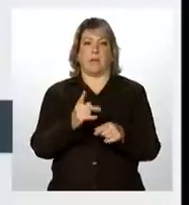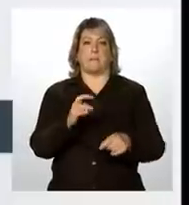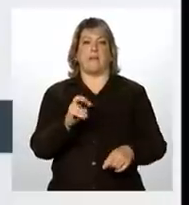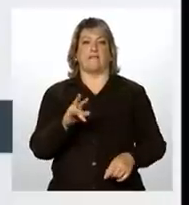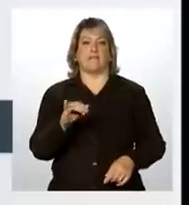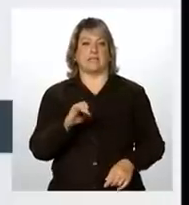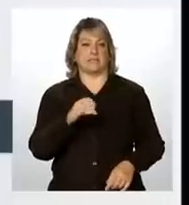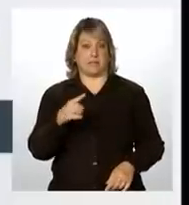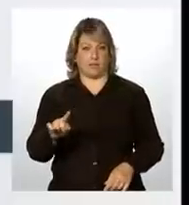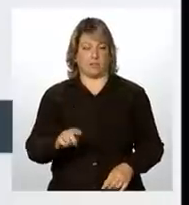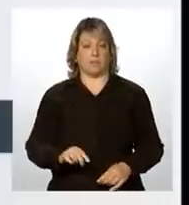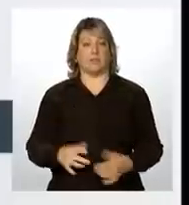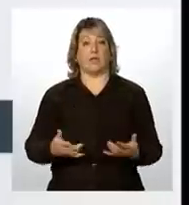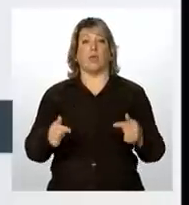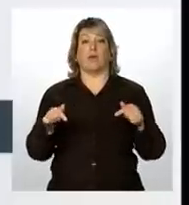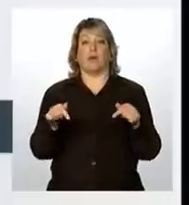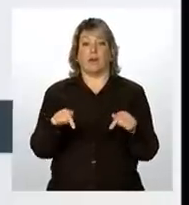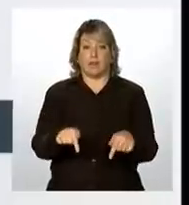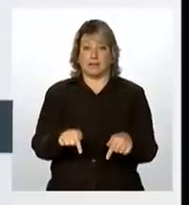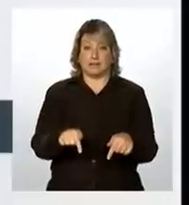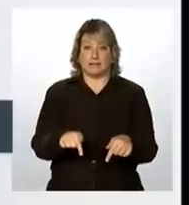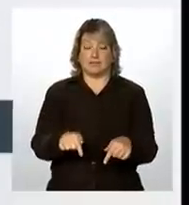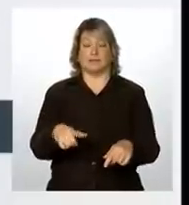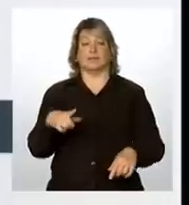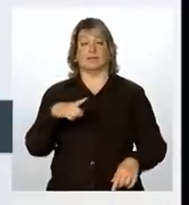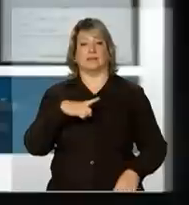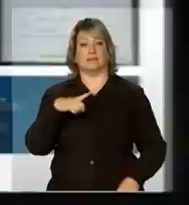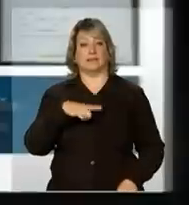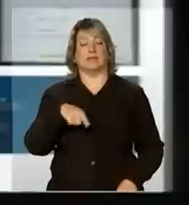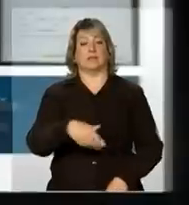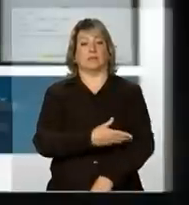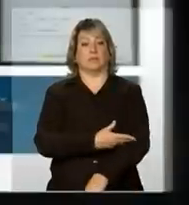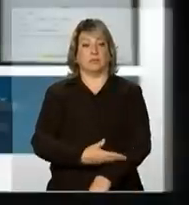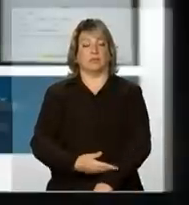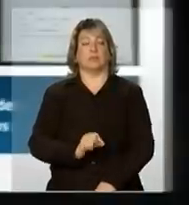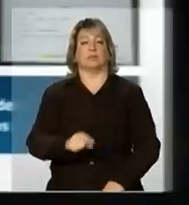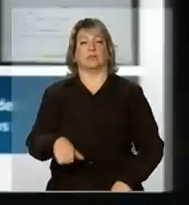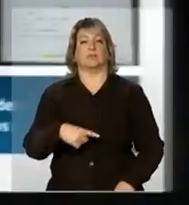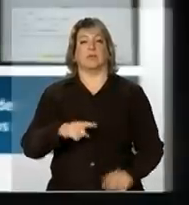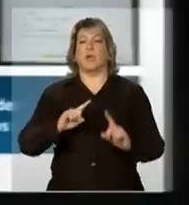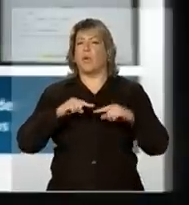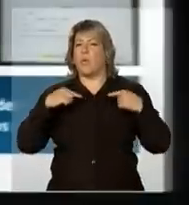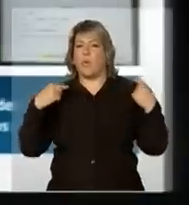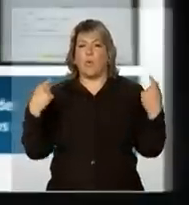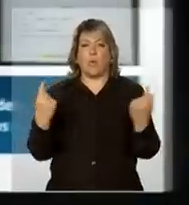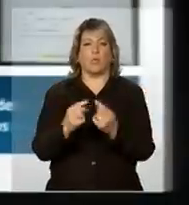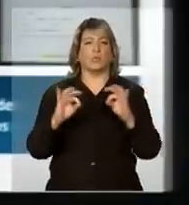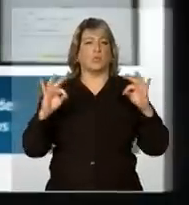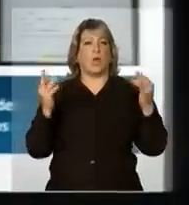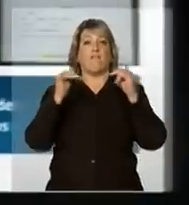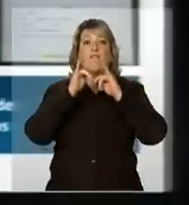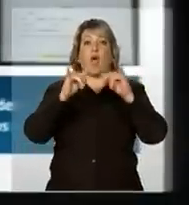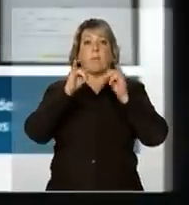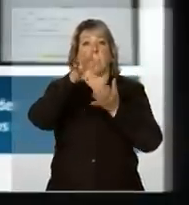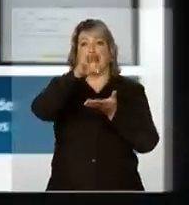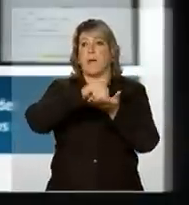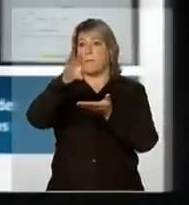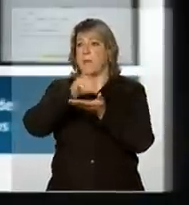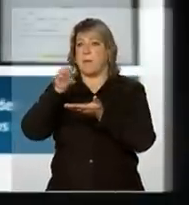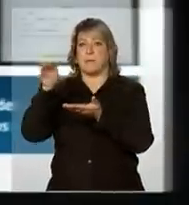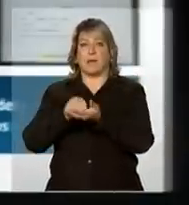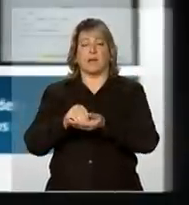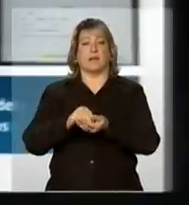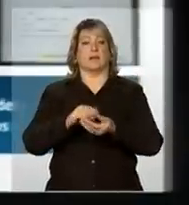é uma estrutura que tem esse padrão de caráter de reunir toda a gama de informações de